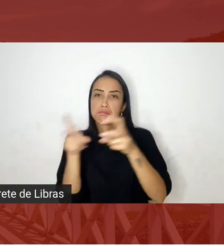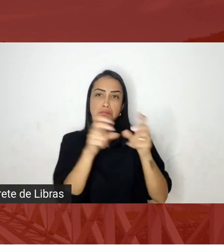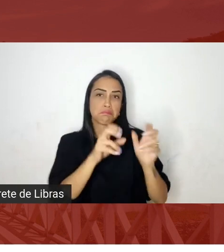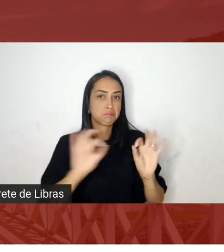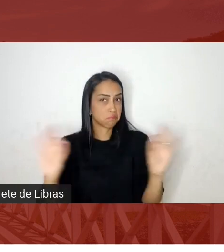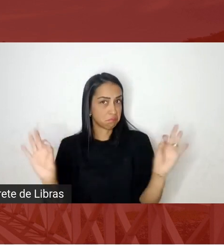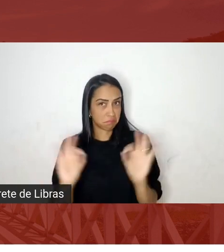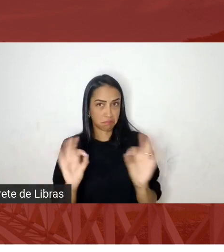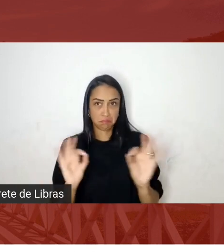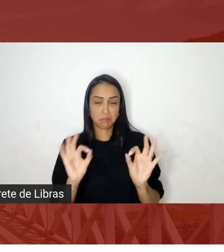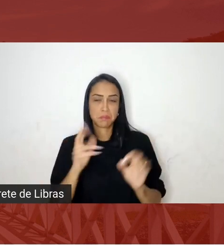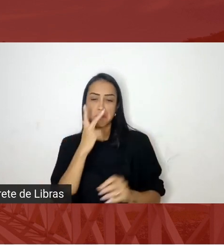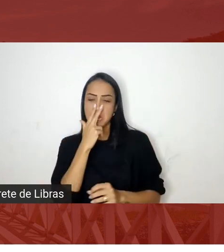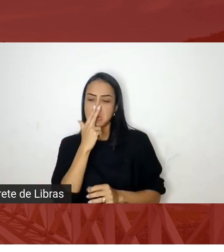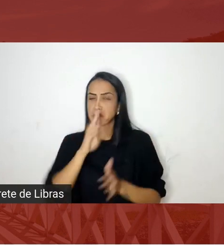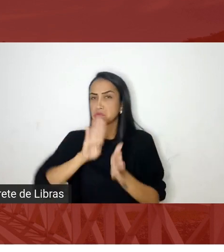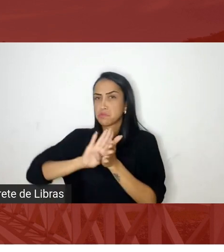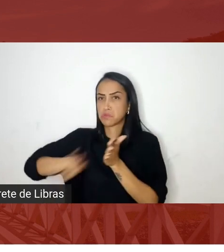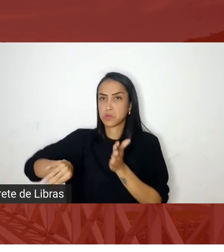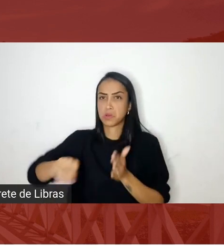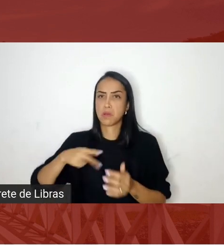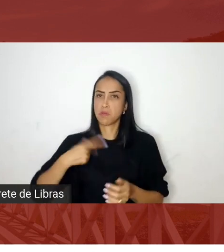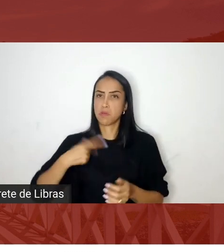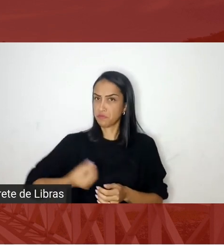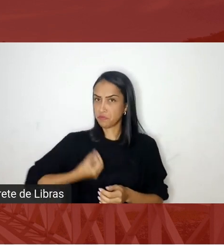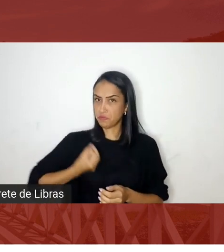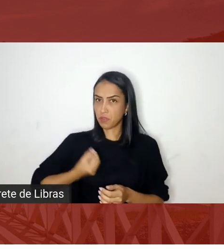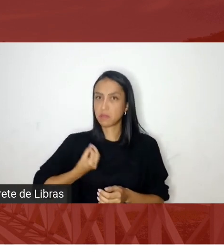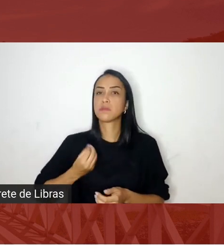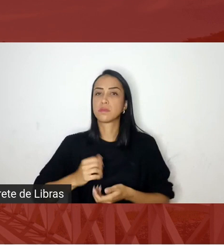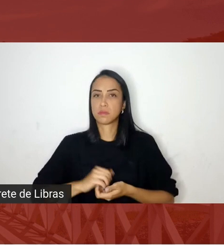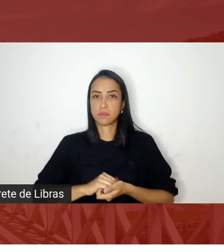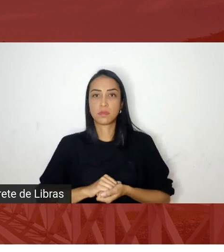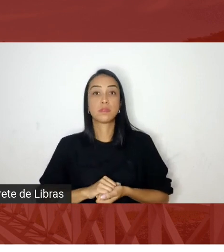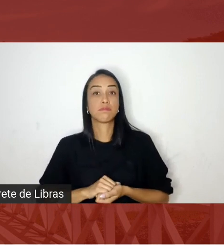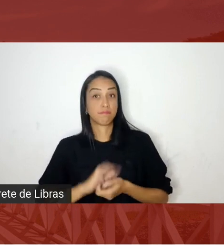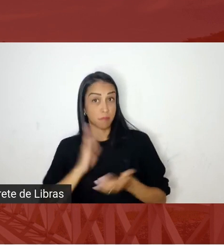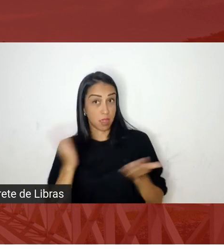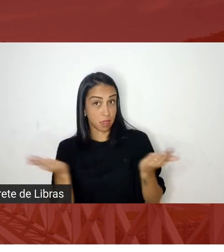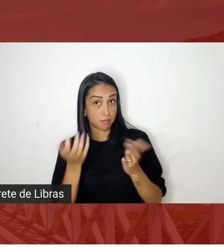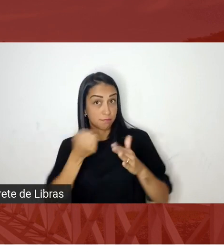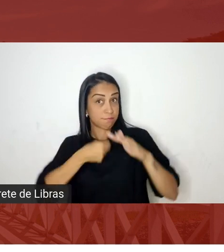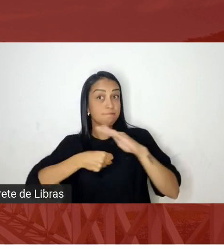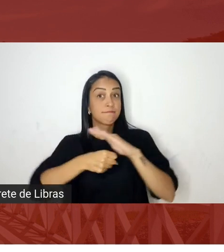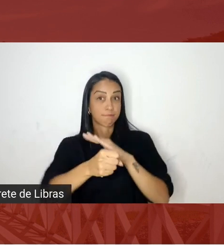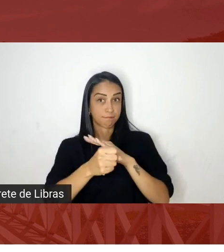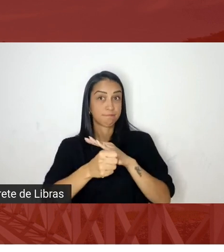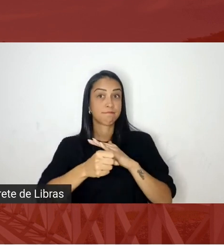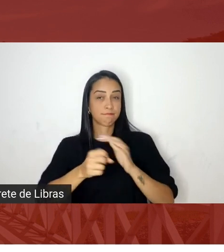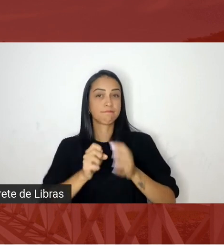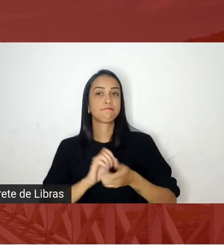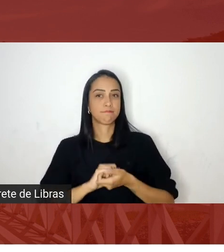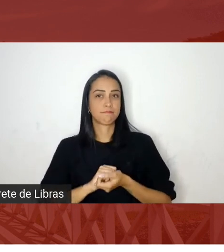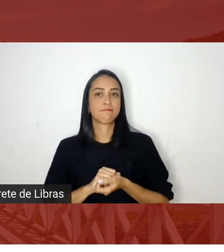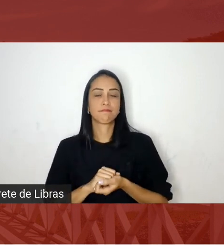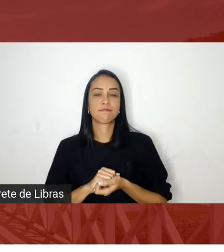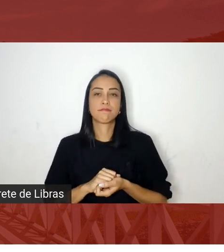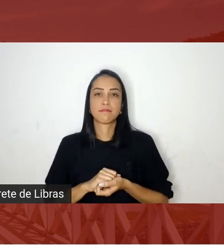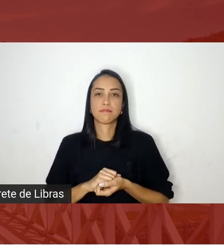do nosso cenário social estarem adquirindo evidência é minimamente